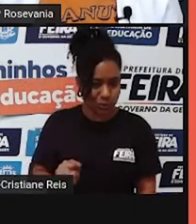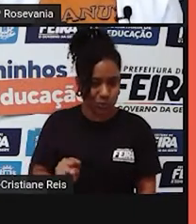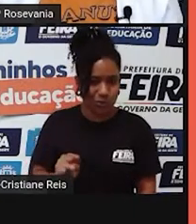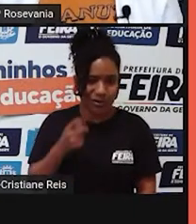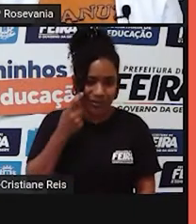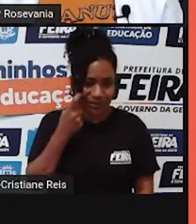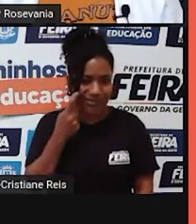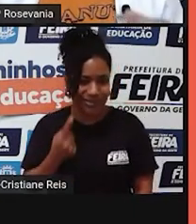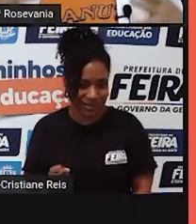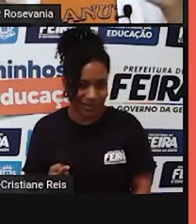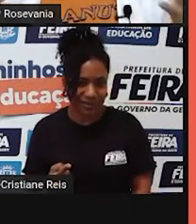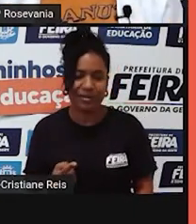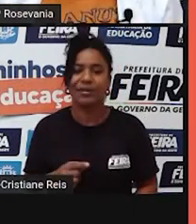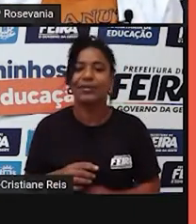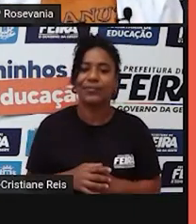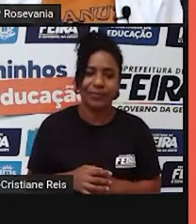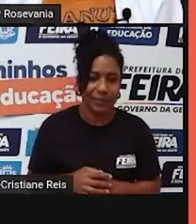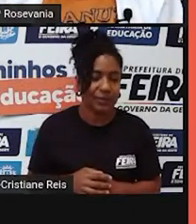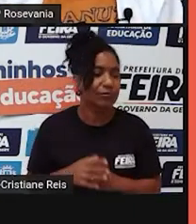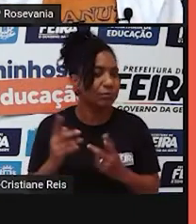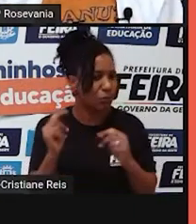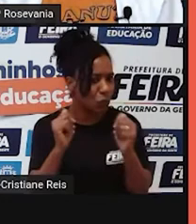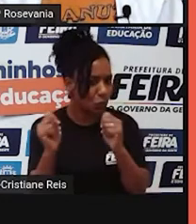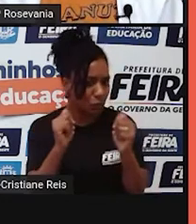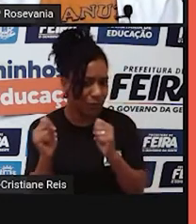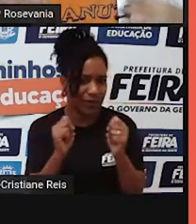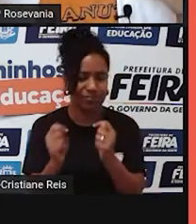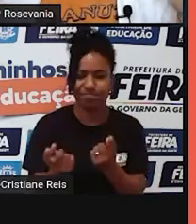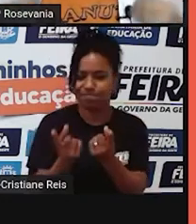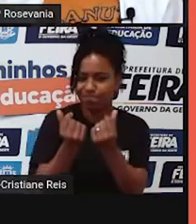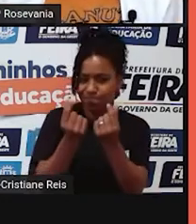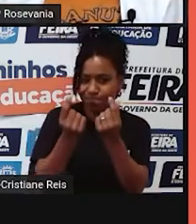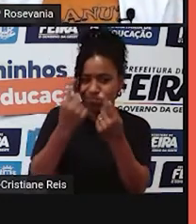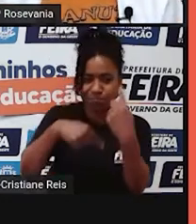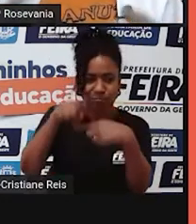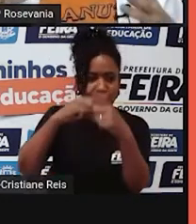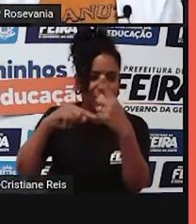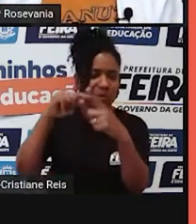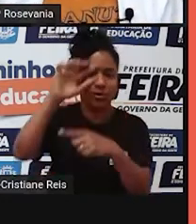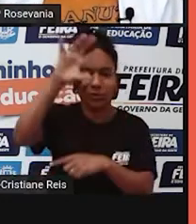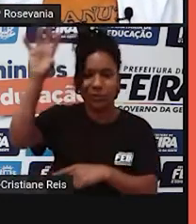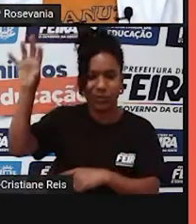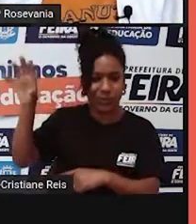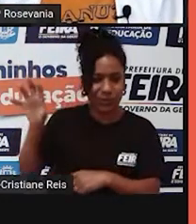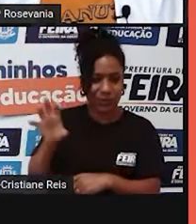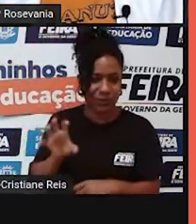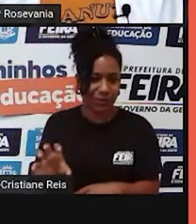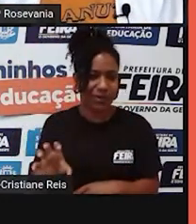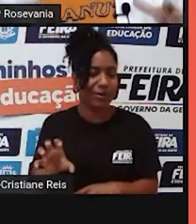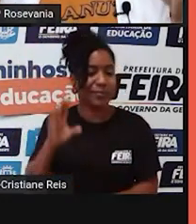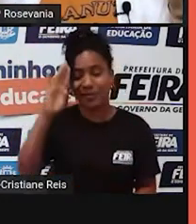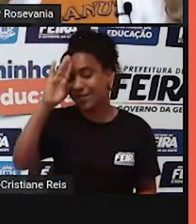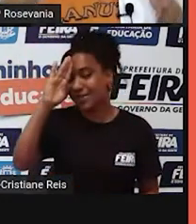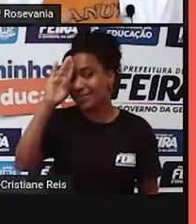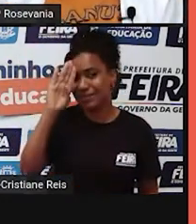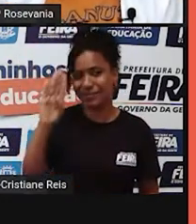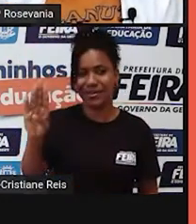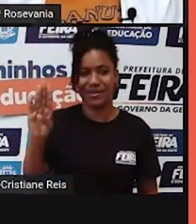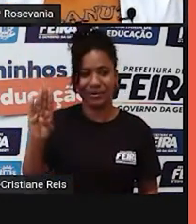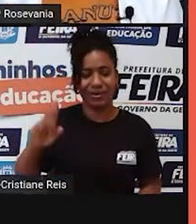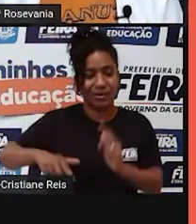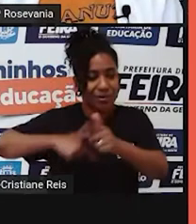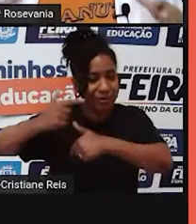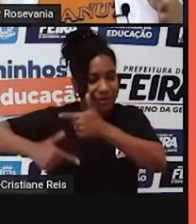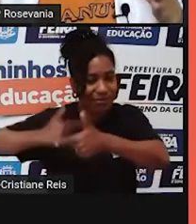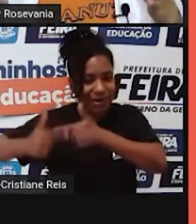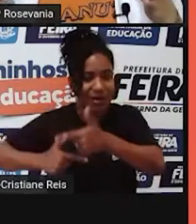gente vai ver, a gente tem o coração econômico do país, onde tem a maior quantidade de indústria, a maior quantidade de serviços, a maior quantidade de